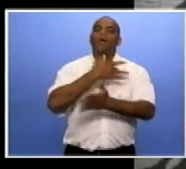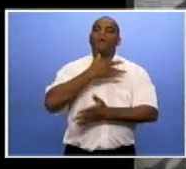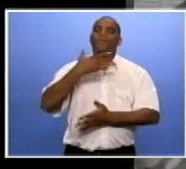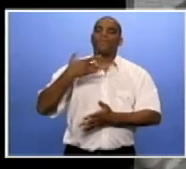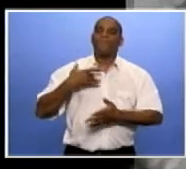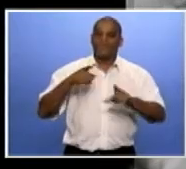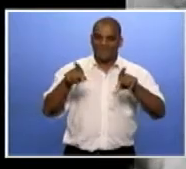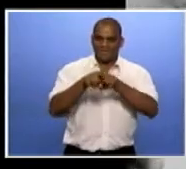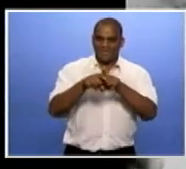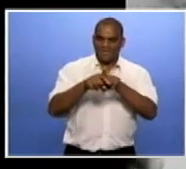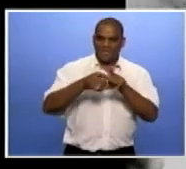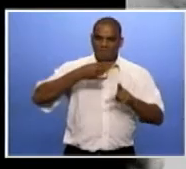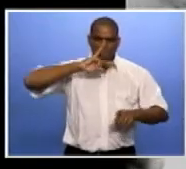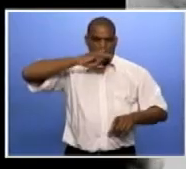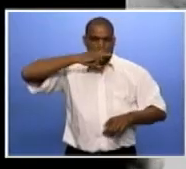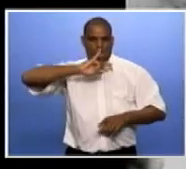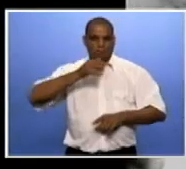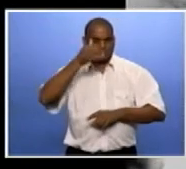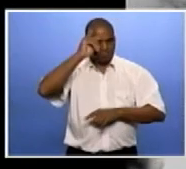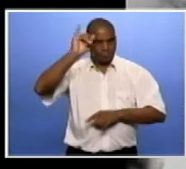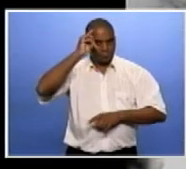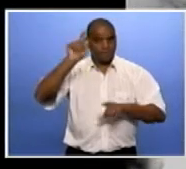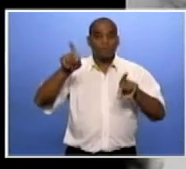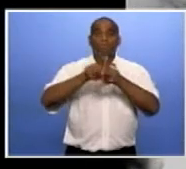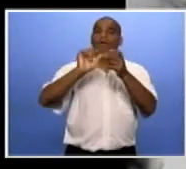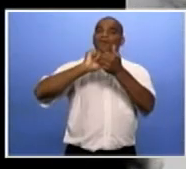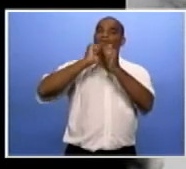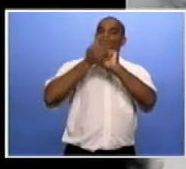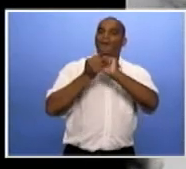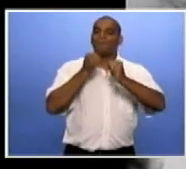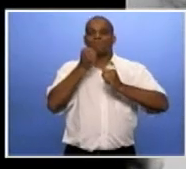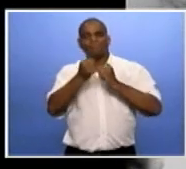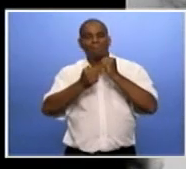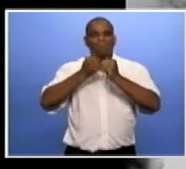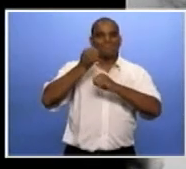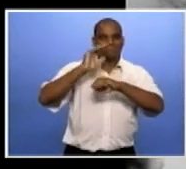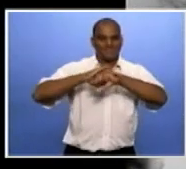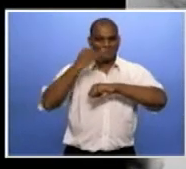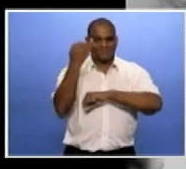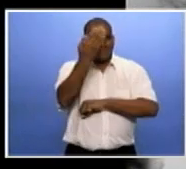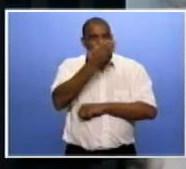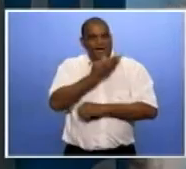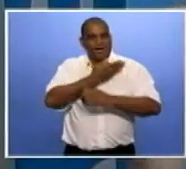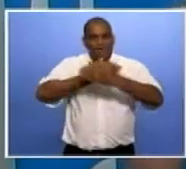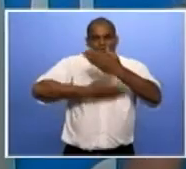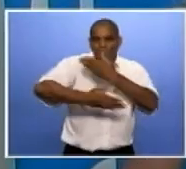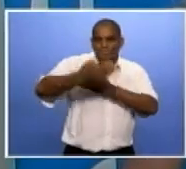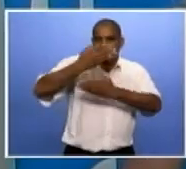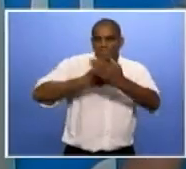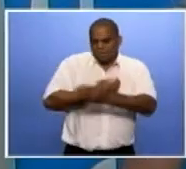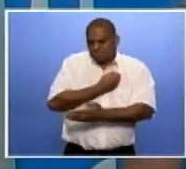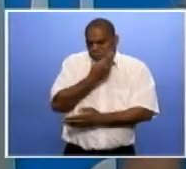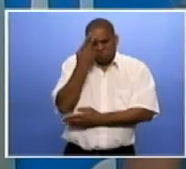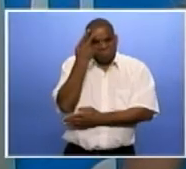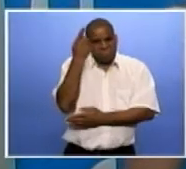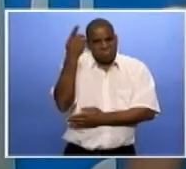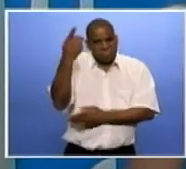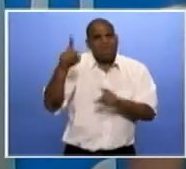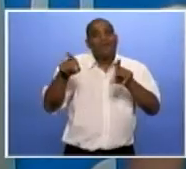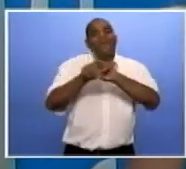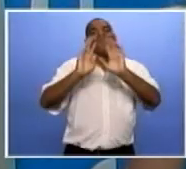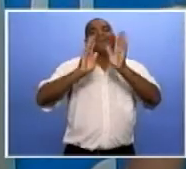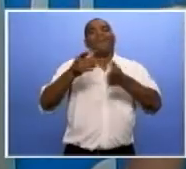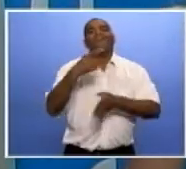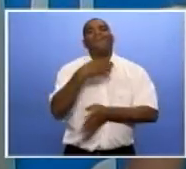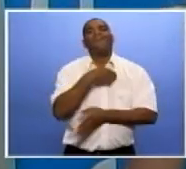bebidas alcoólicas, praticar esportes, manter amigos. É uma vida normal. No avanço do uso de medicamentos, as pessoas